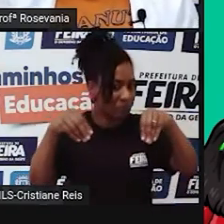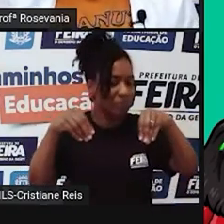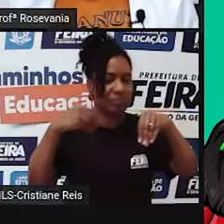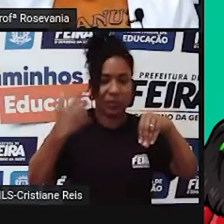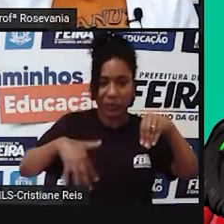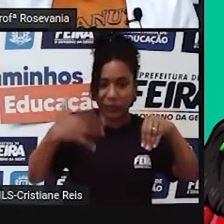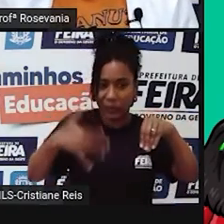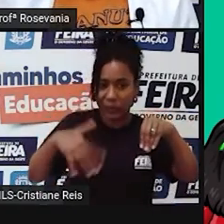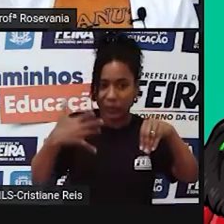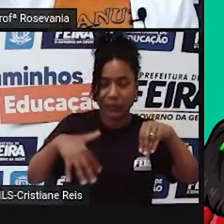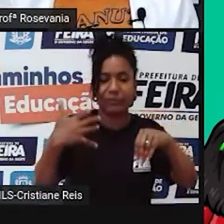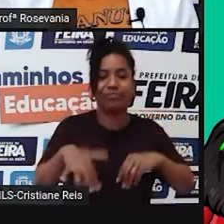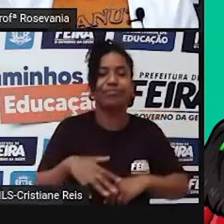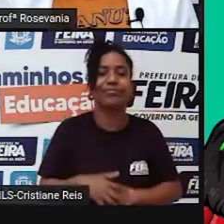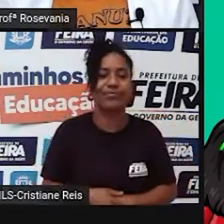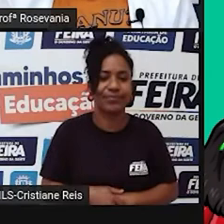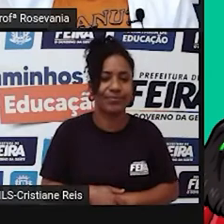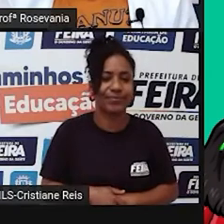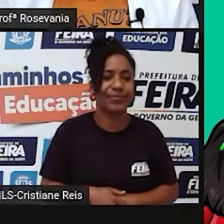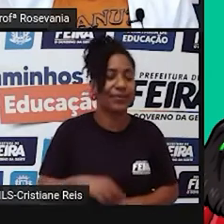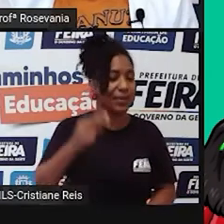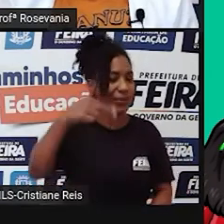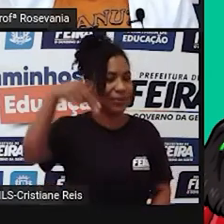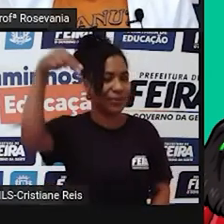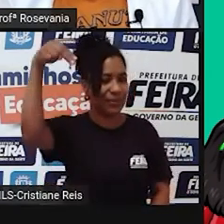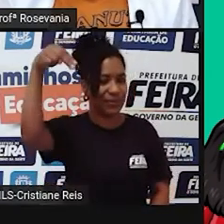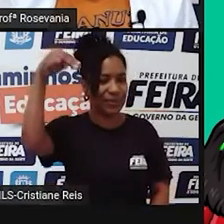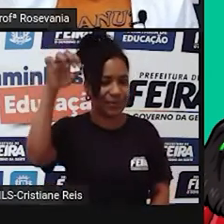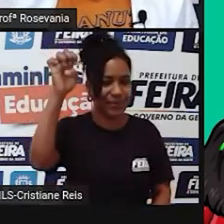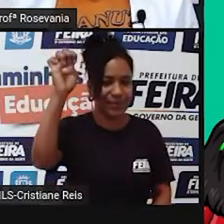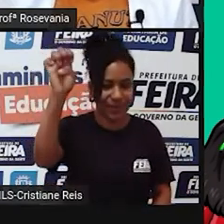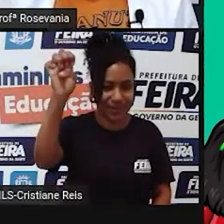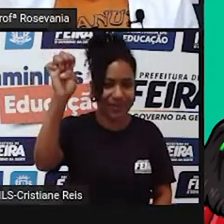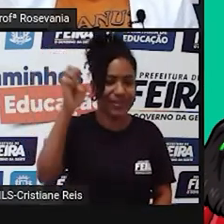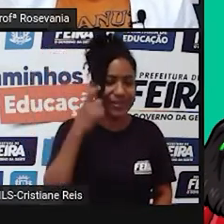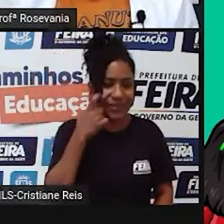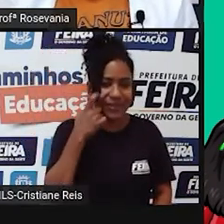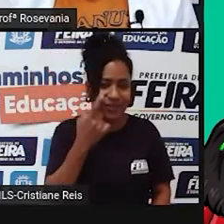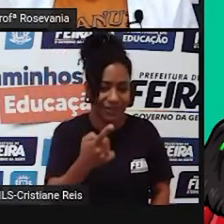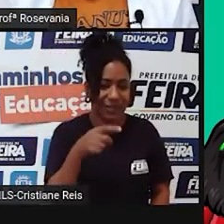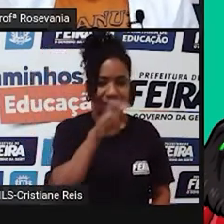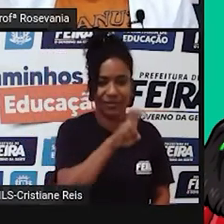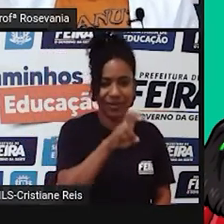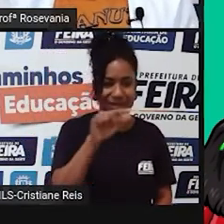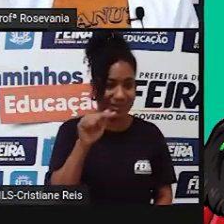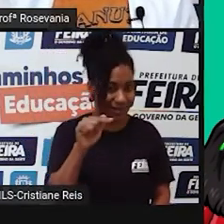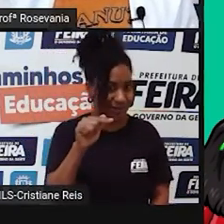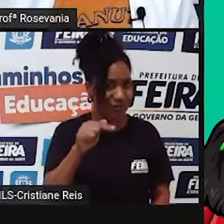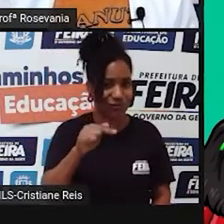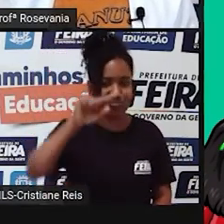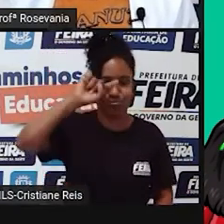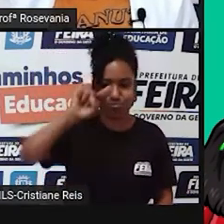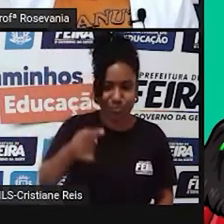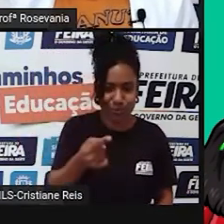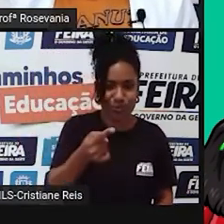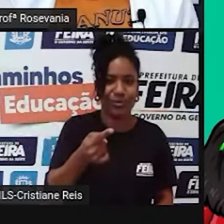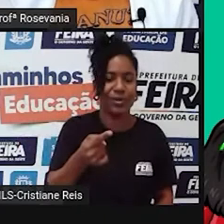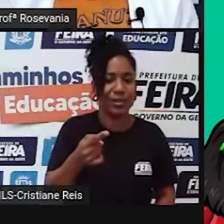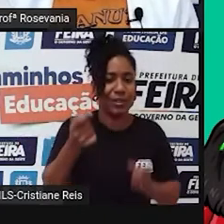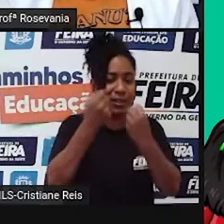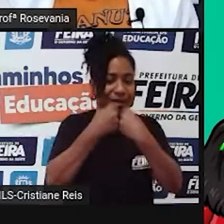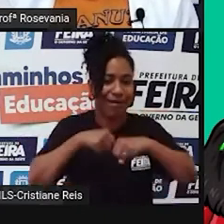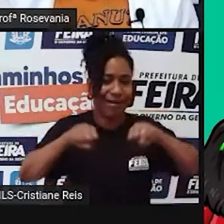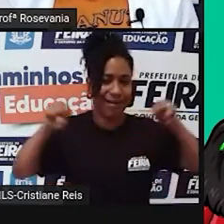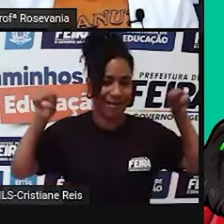na região sudeste. A região nordeste, ela é segunda maior, com 57 milhões, né. A área é maior